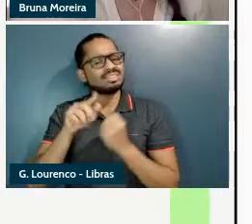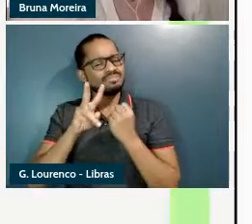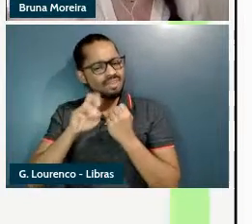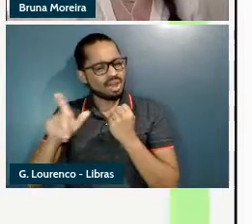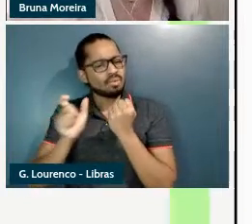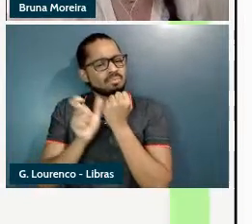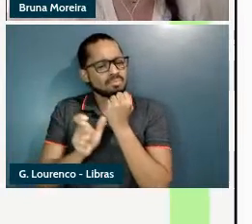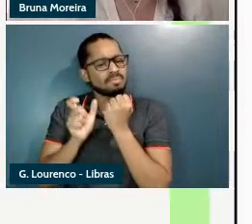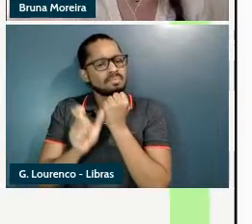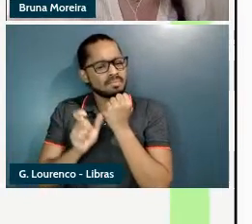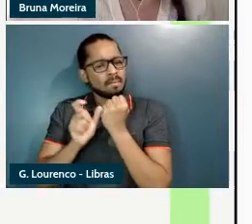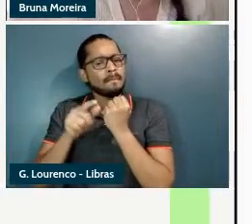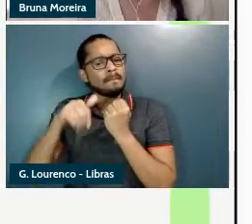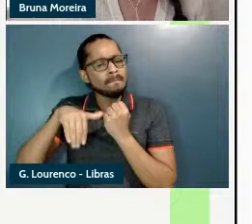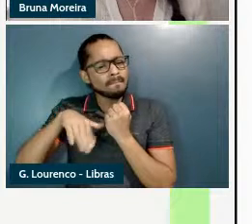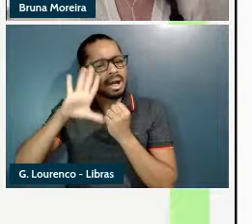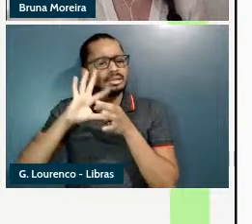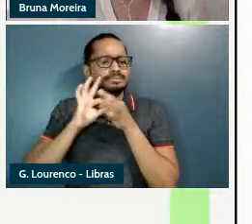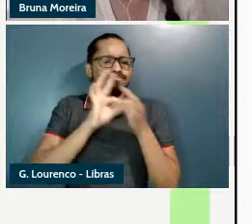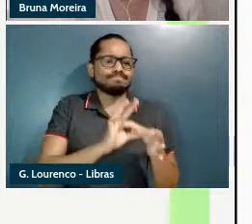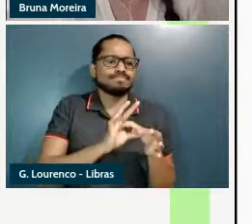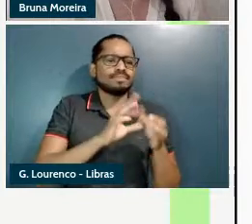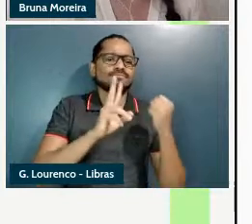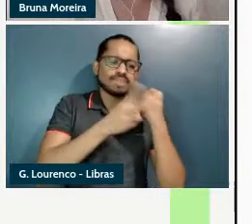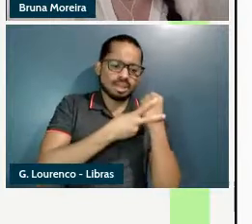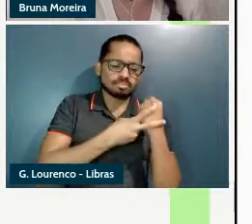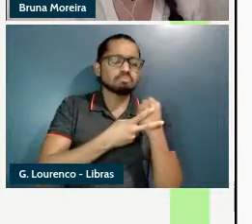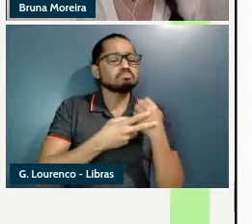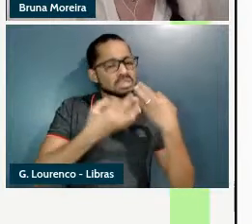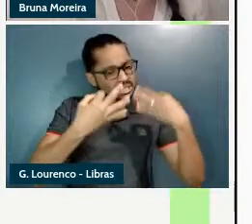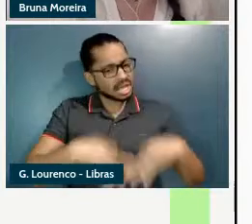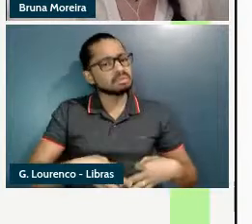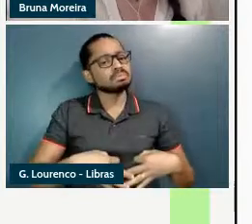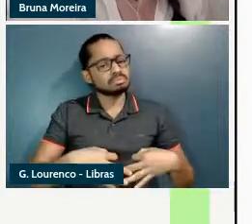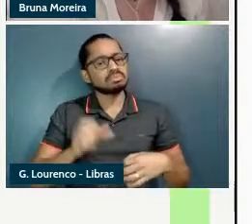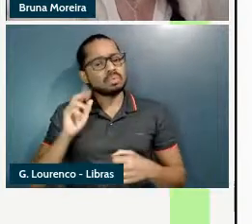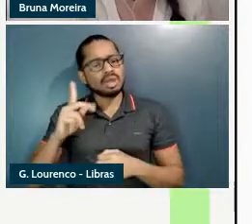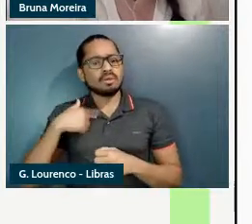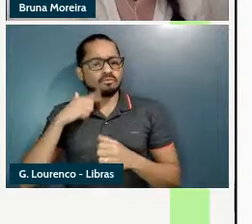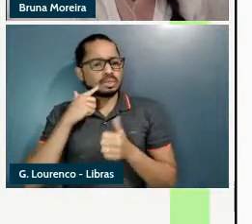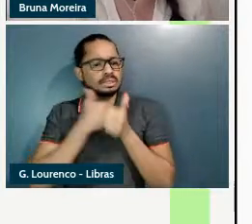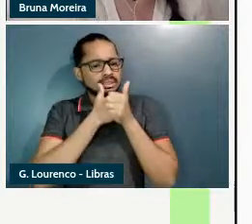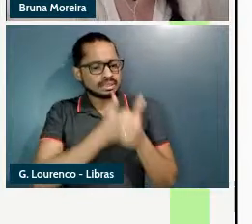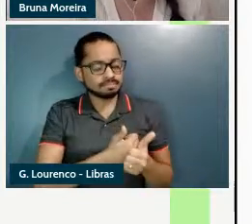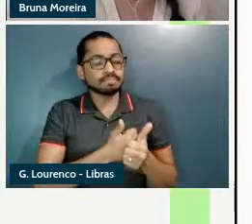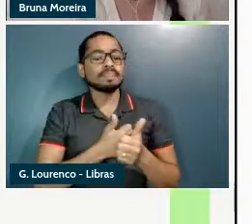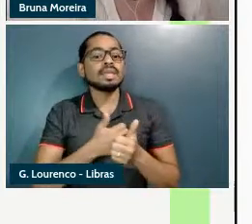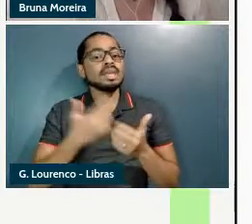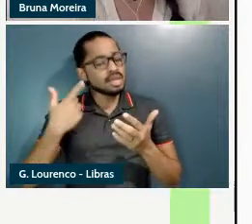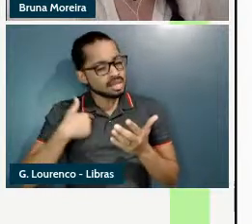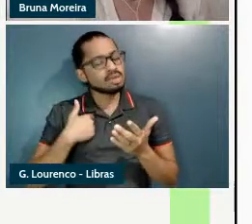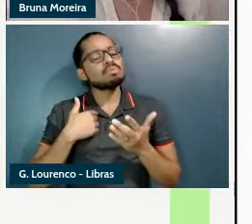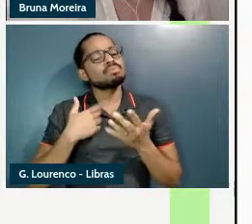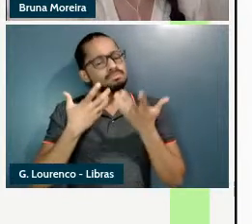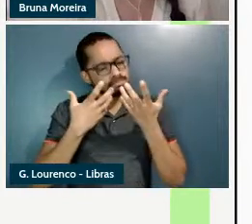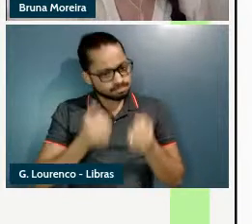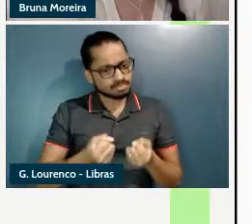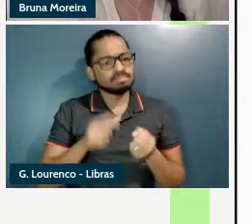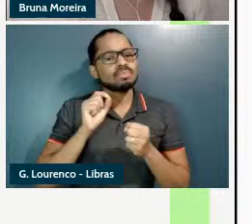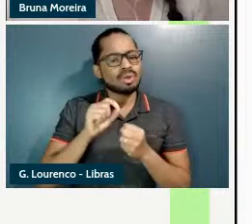e que boas descrições de fenômenos devem ser mantidas então eu vou propor que o sufixo vel realiza uma operação morfossintática passiva